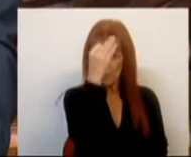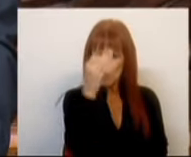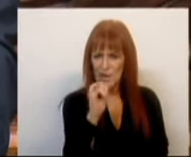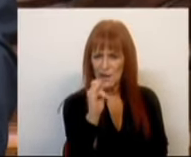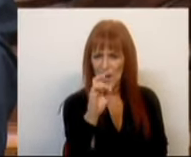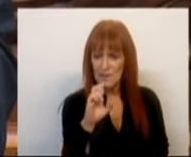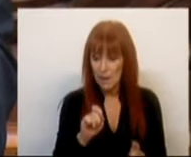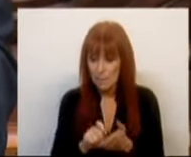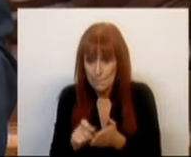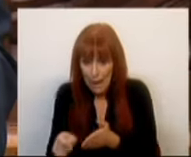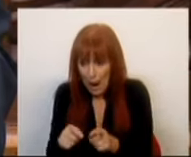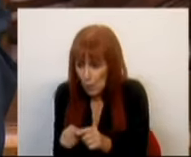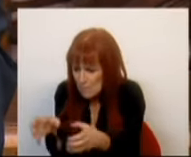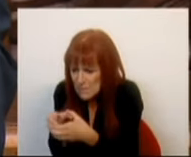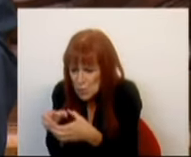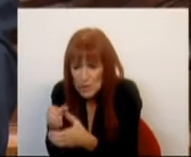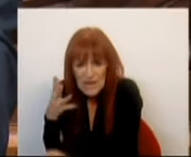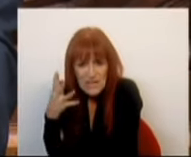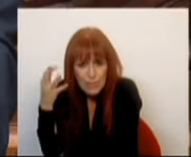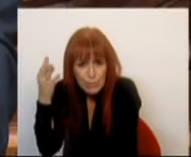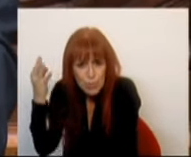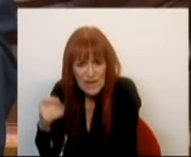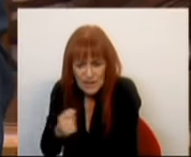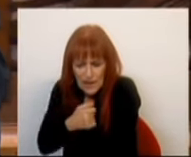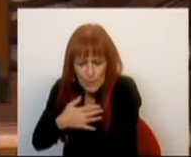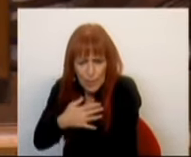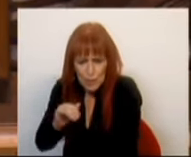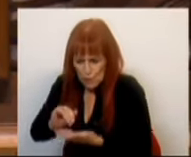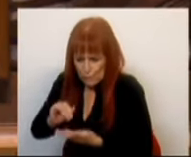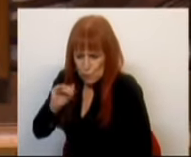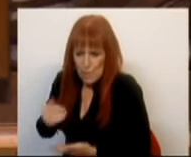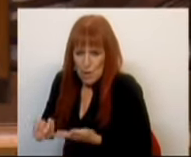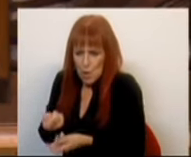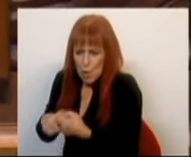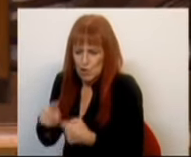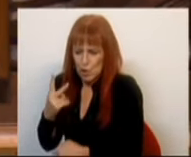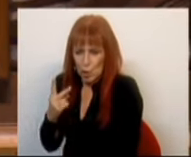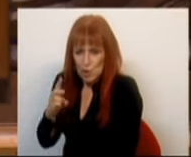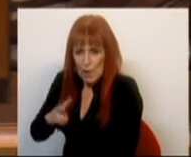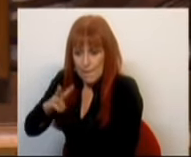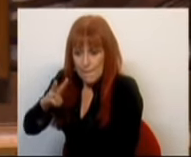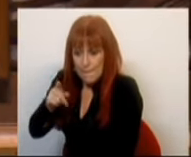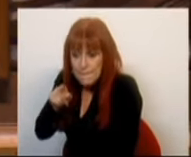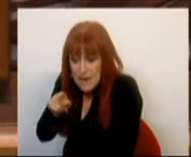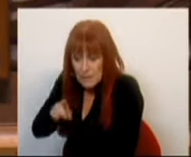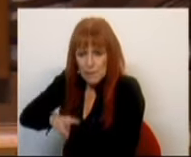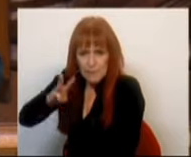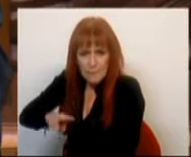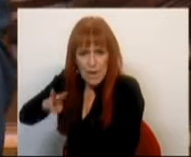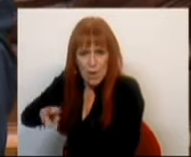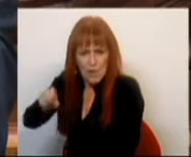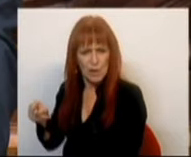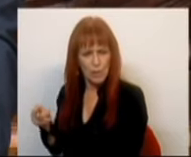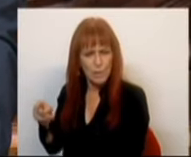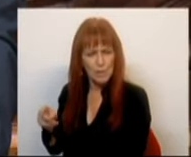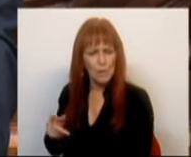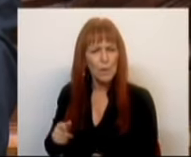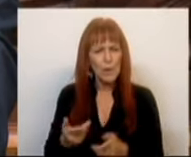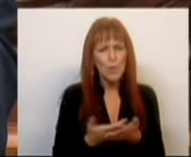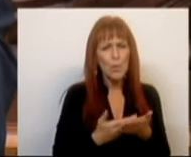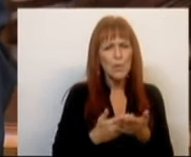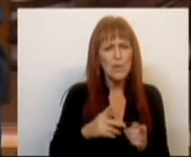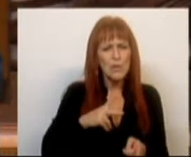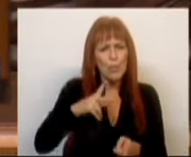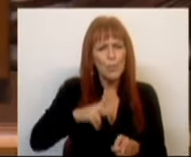é pago por uma minoria de 5% de empresas que têm um volume de negócios de 2 mil milhões de euros. O que a economia